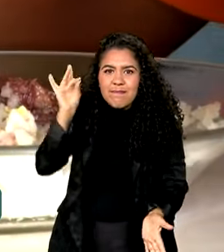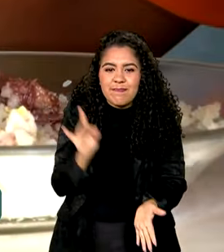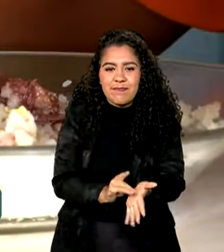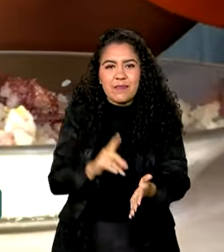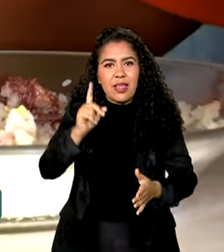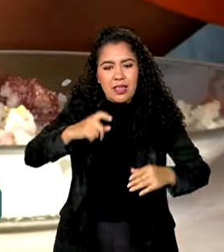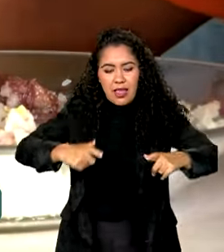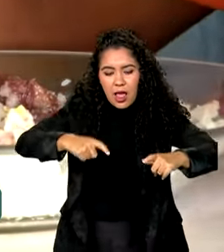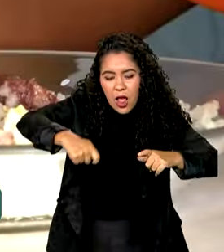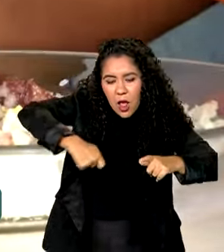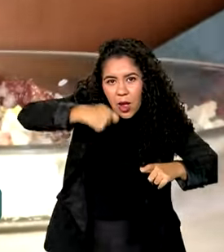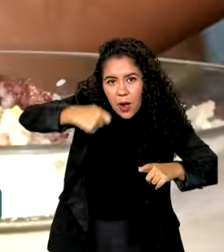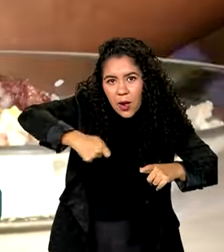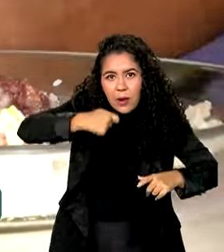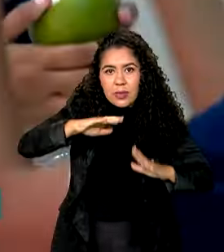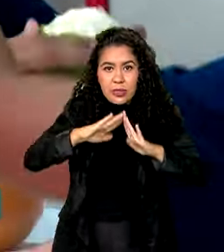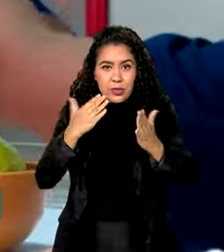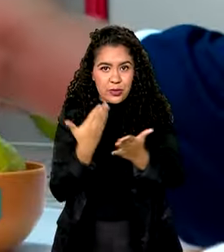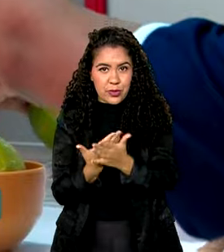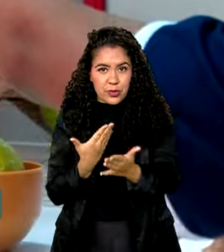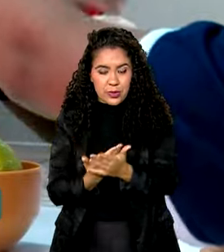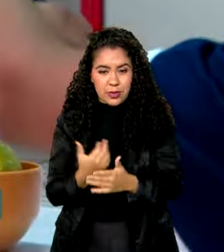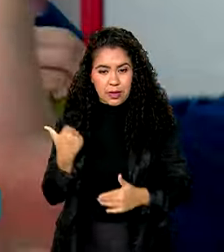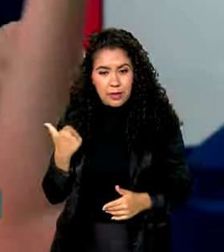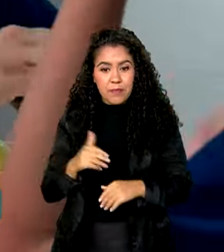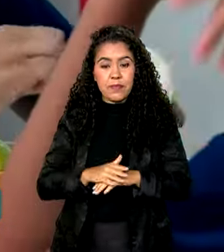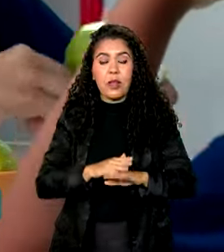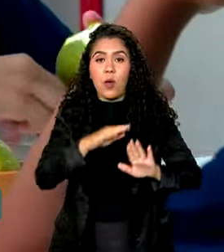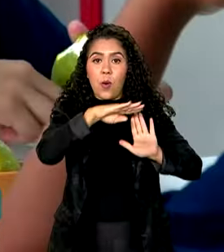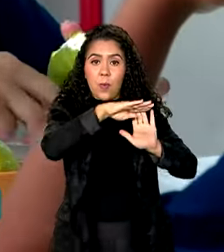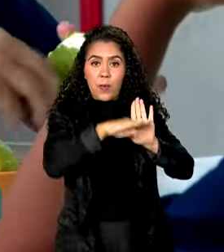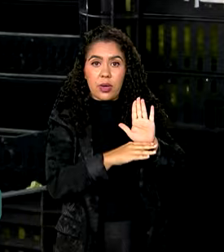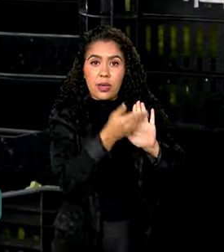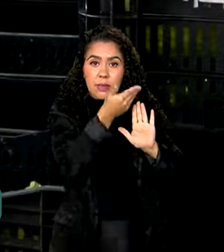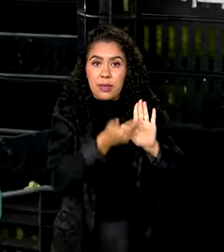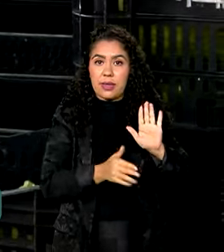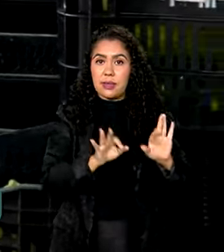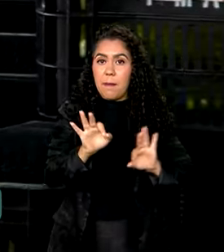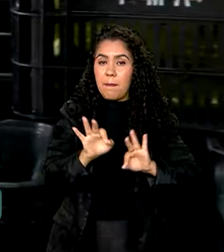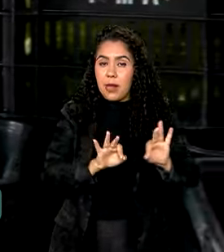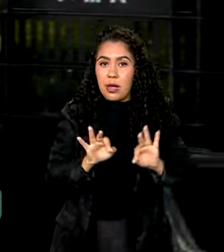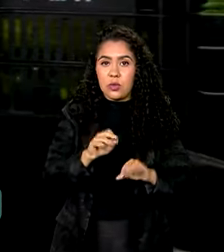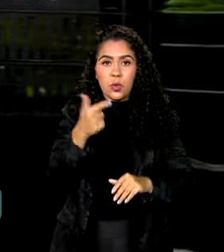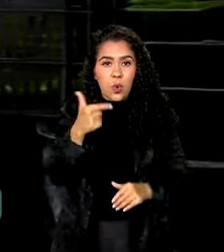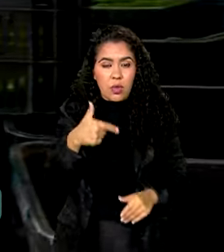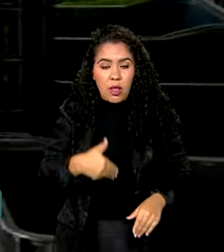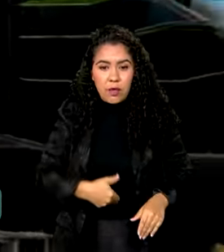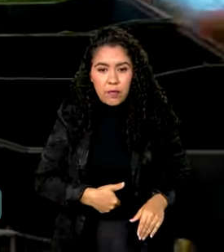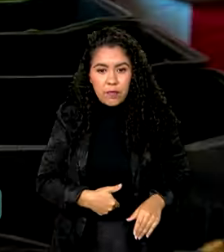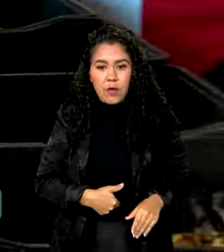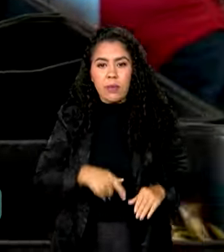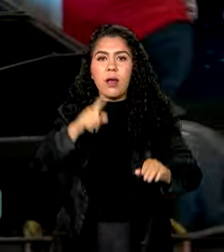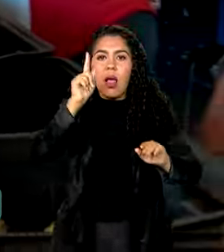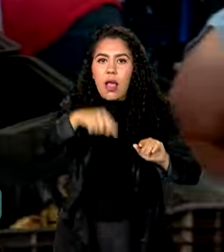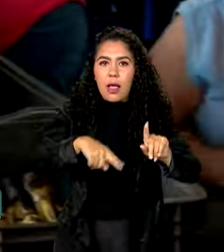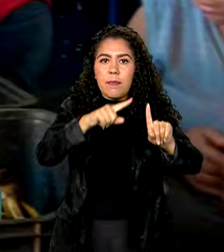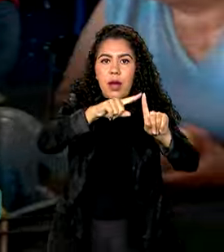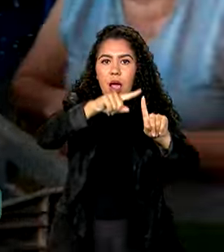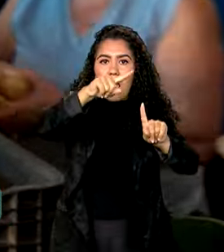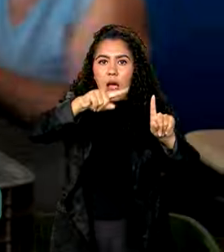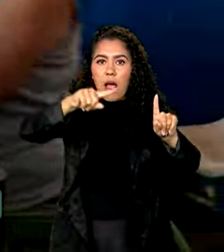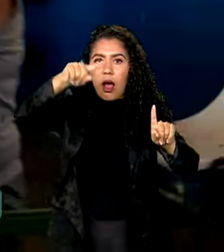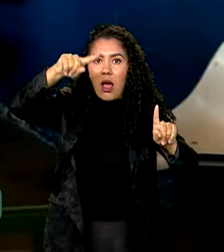merenda escolar. O Plano Brasil Sem Fome foi criado para derrubar os índices de insegurança